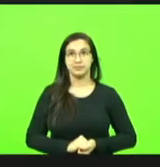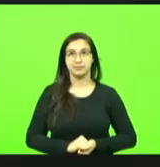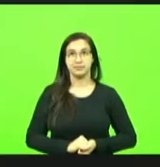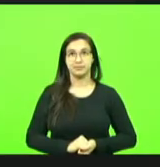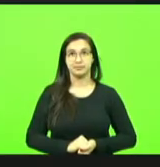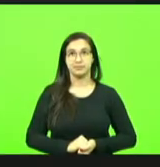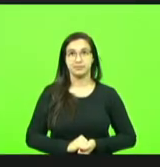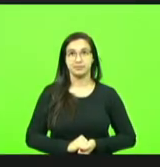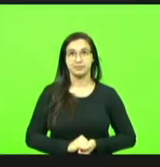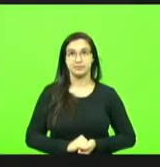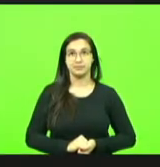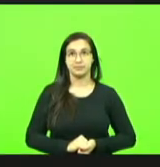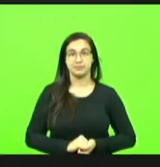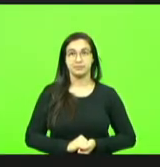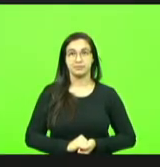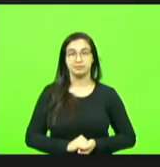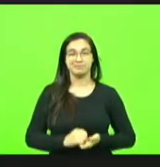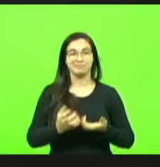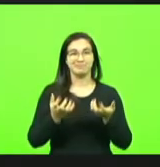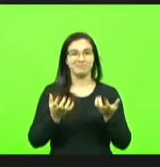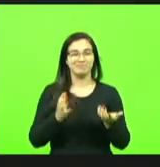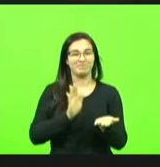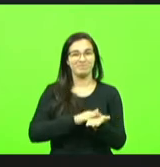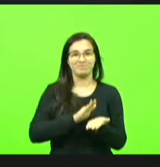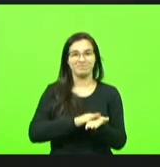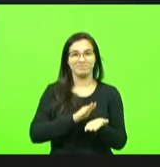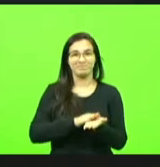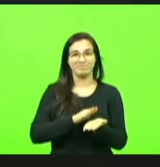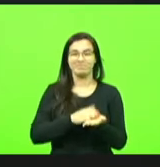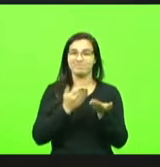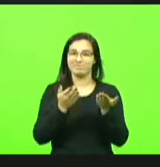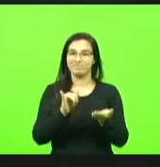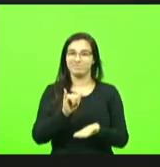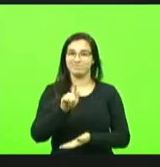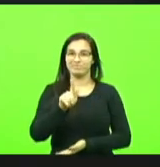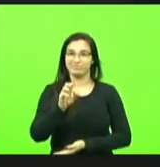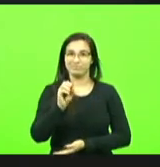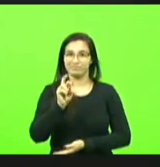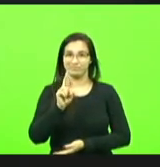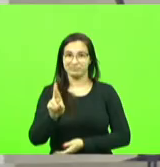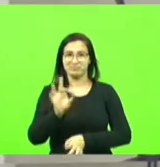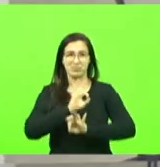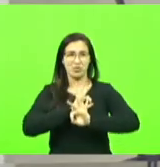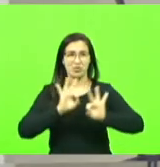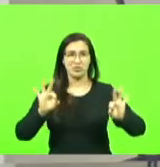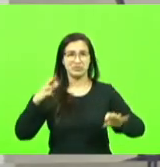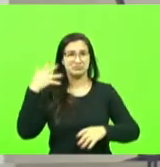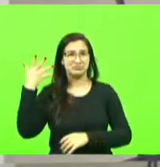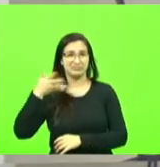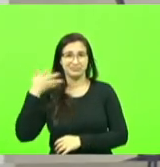queria parabenizar o Igor pela brilhante explanação deputado